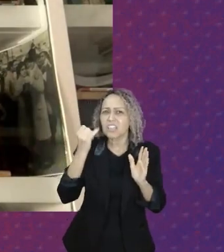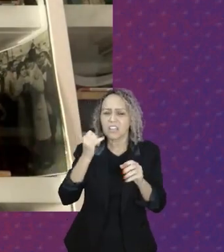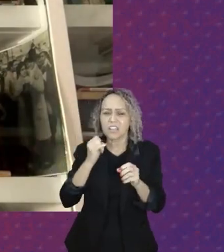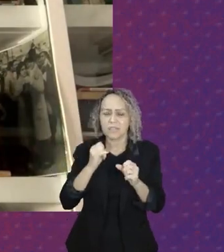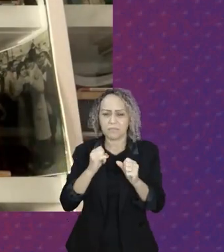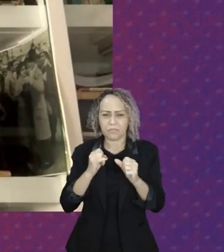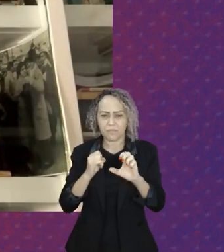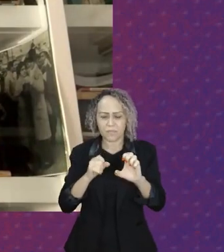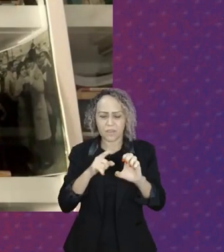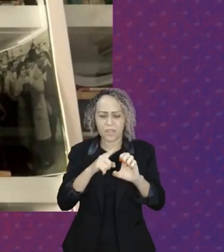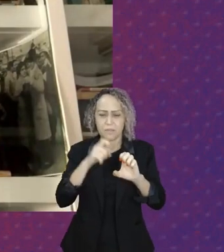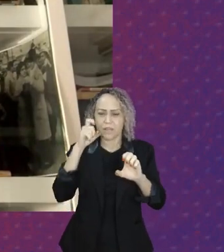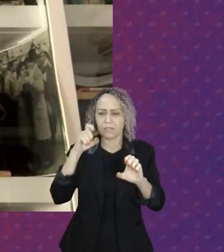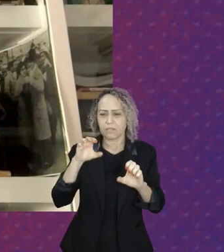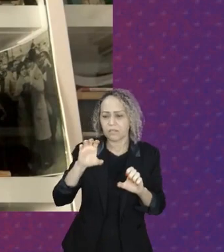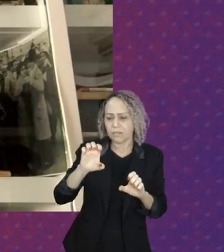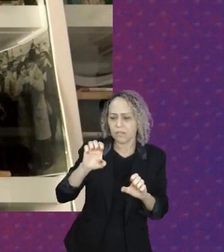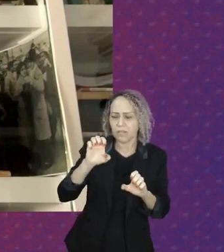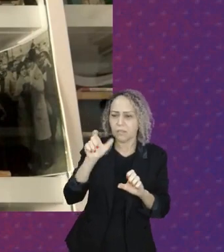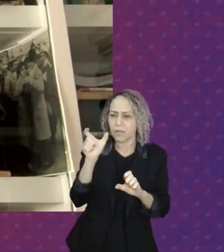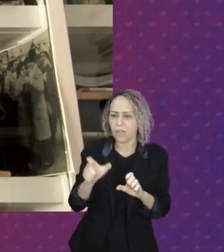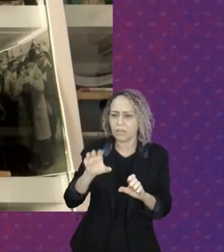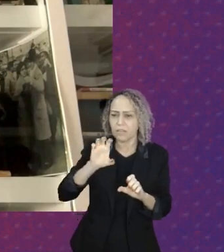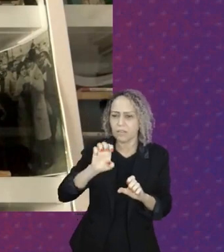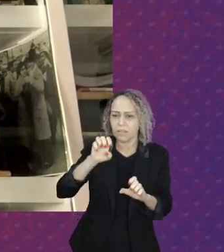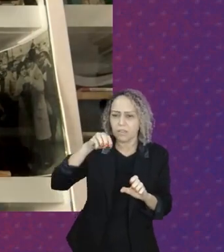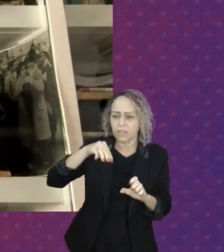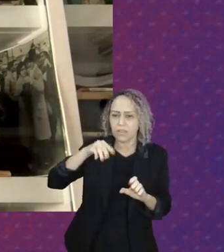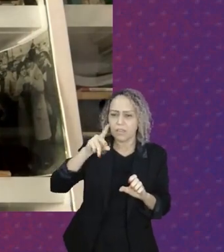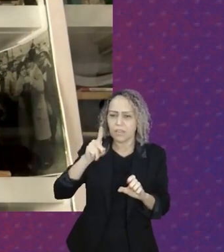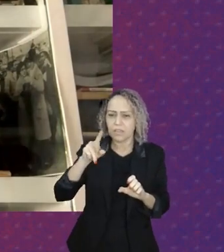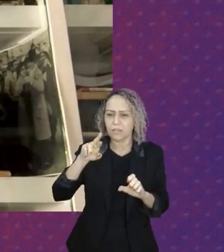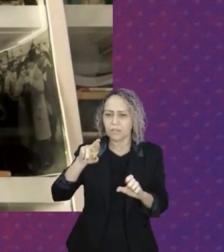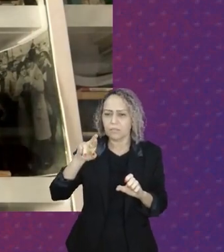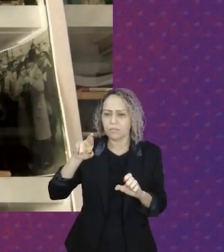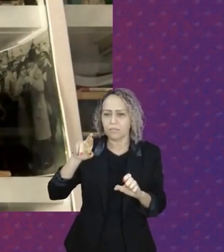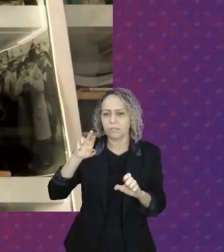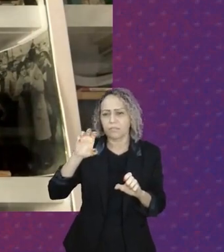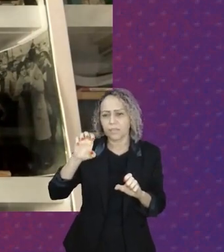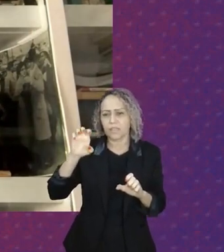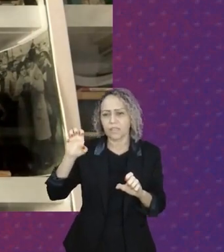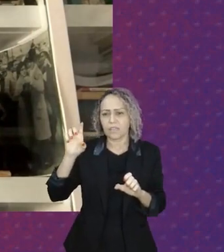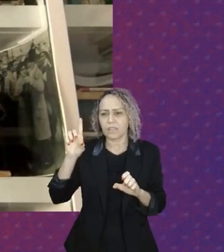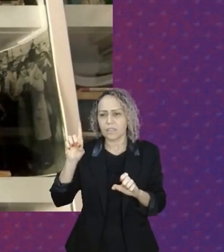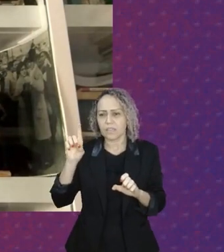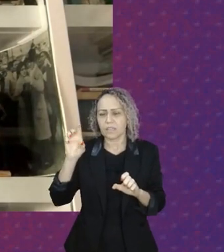empreendedorismo que leva à cooperação entre os trabalhadores,